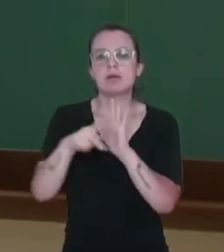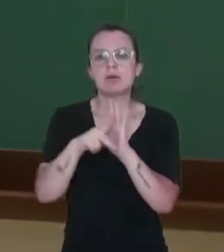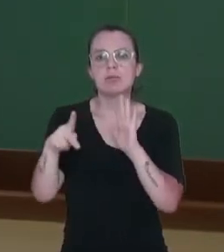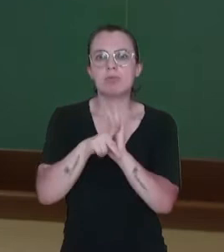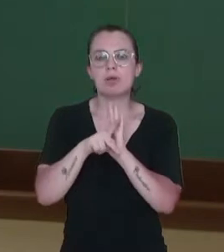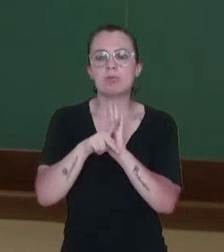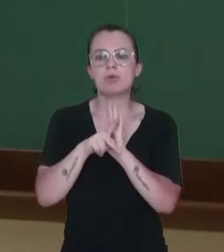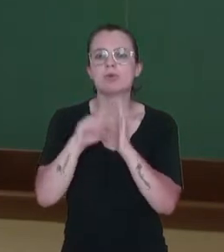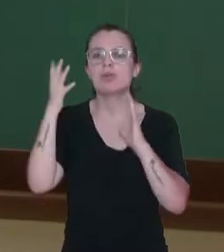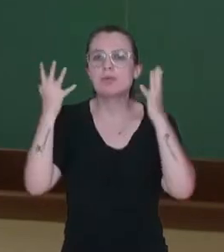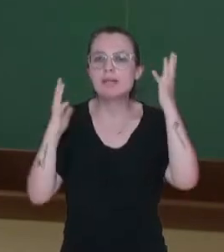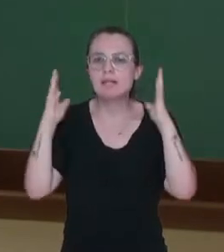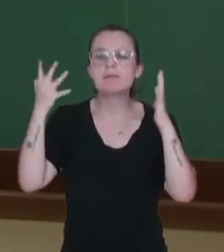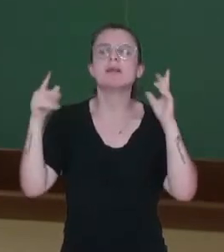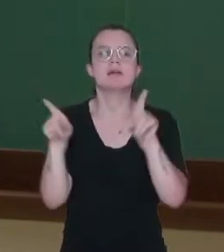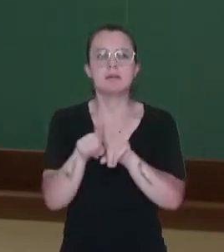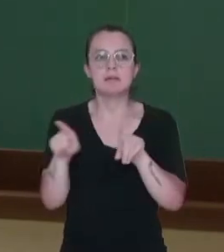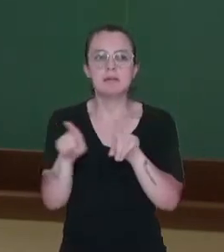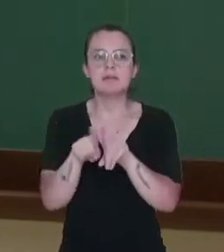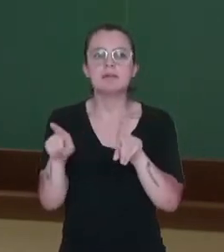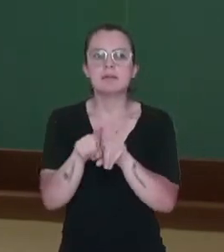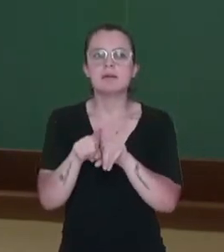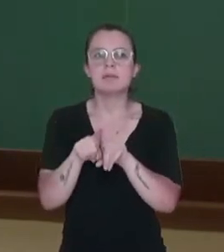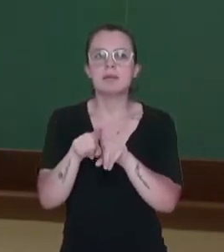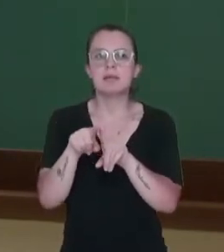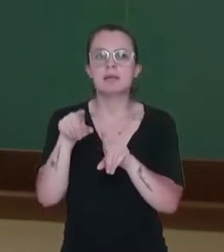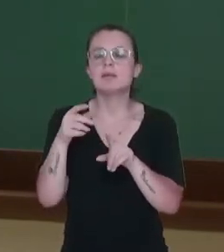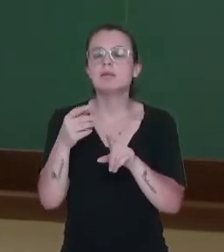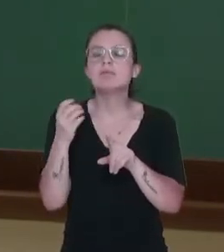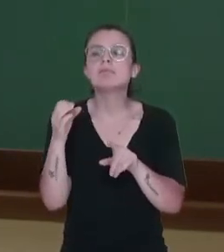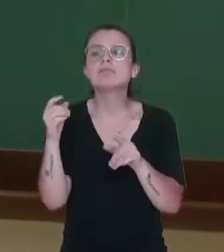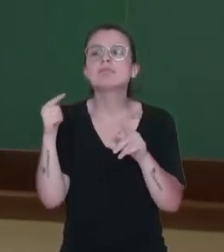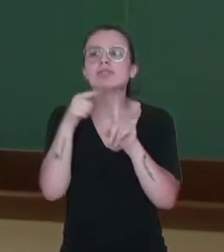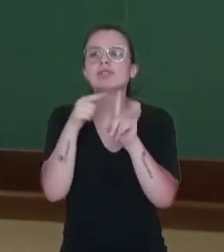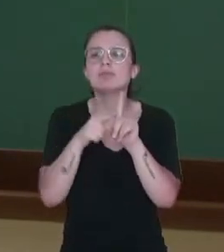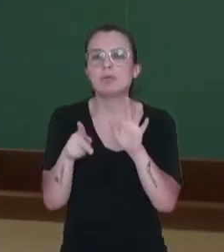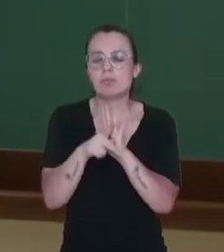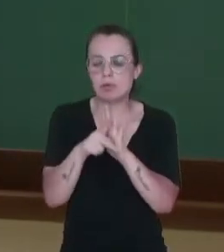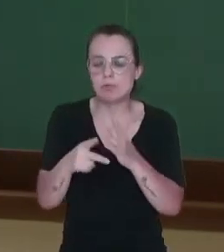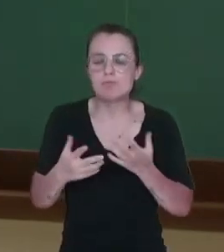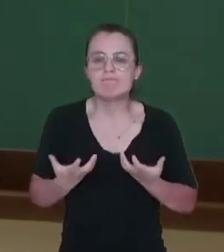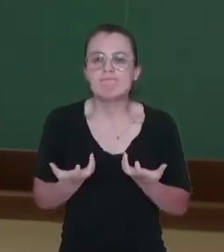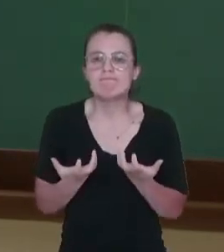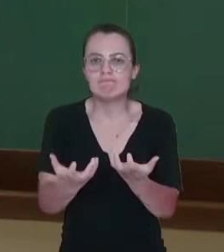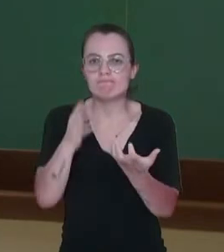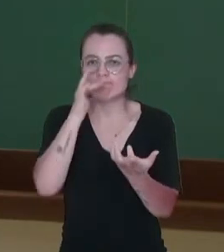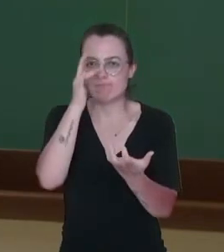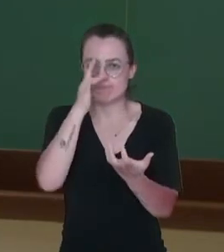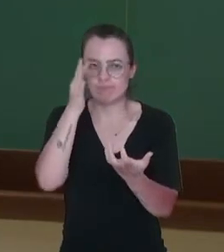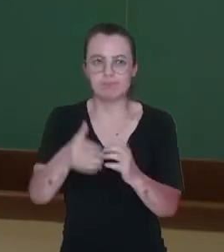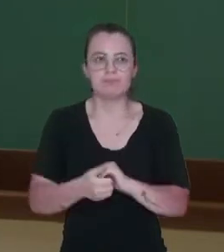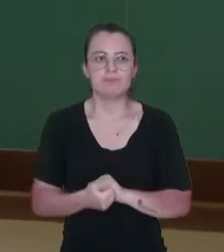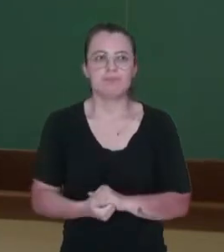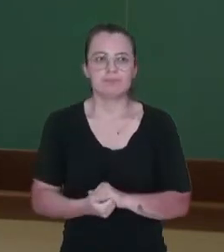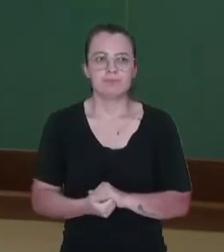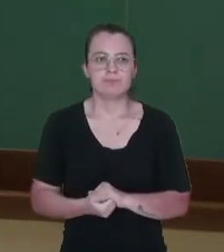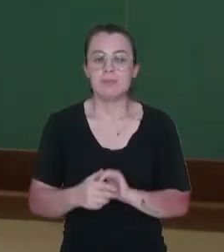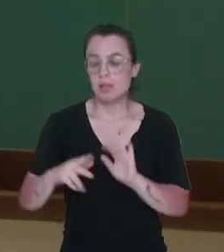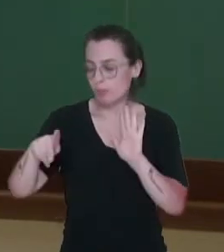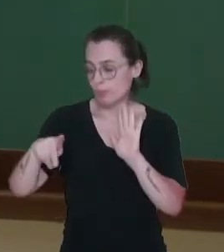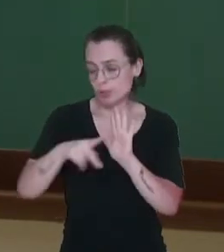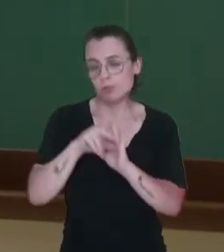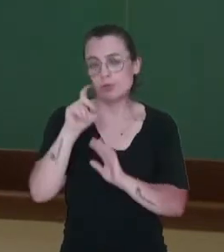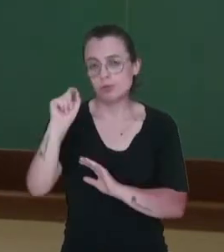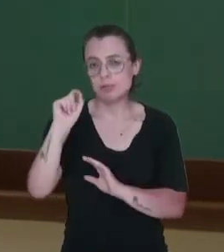Esses mapas eles mostram a regionalização do Brasil considerando critérios naturais.